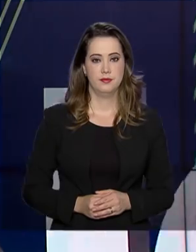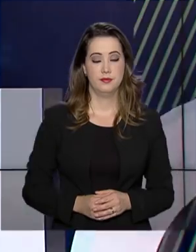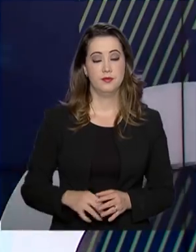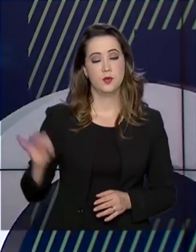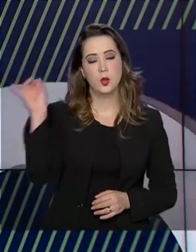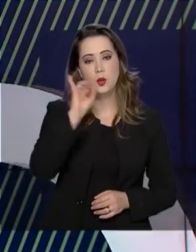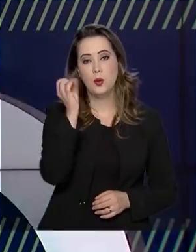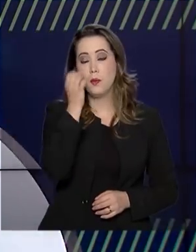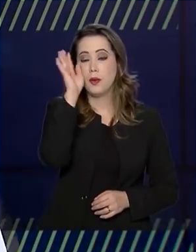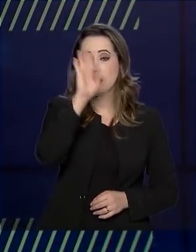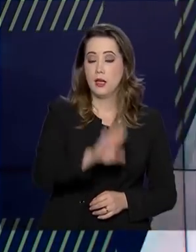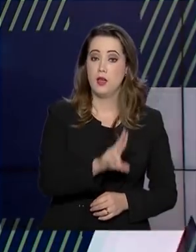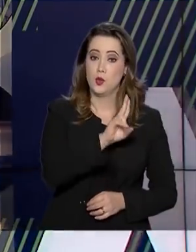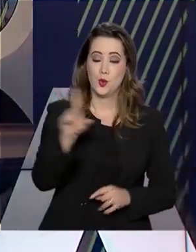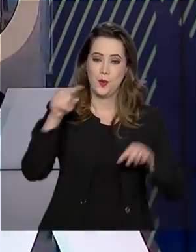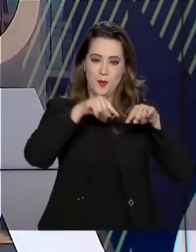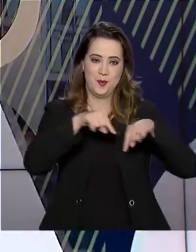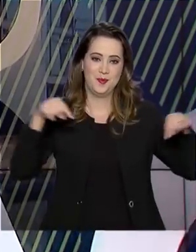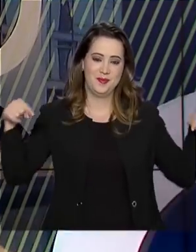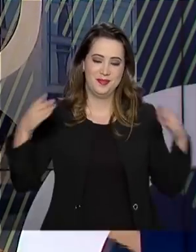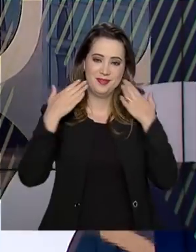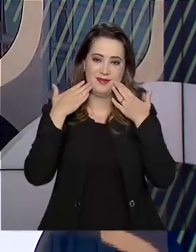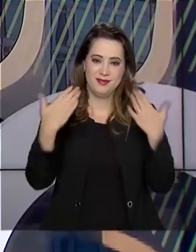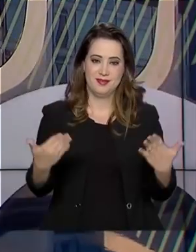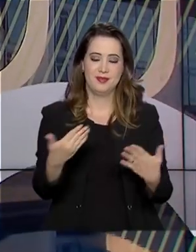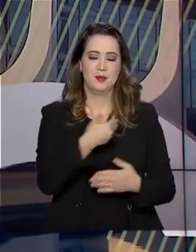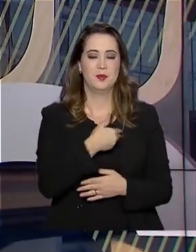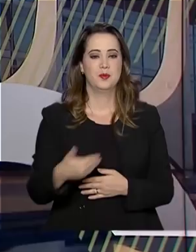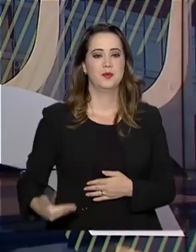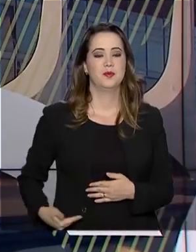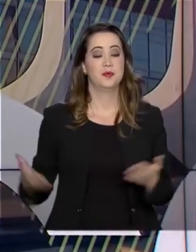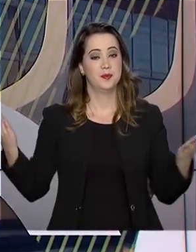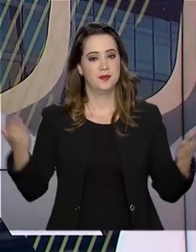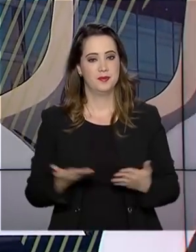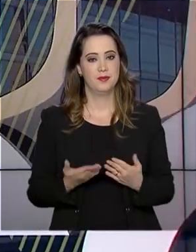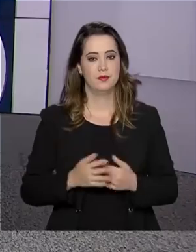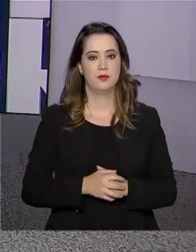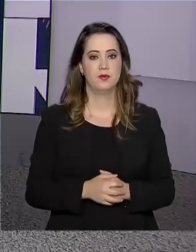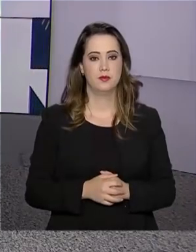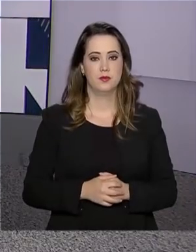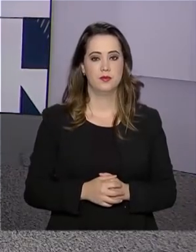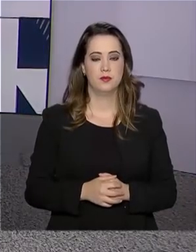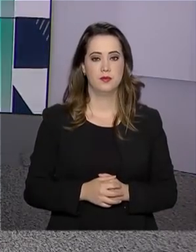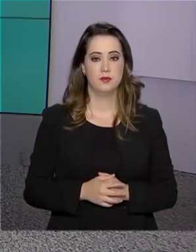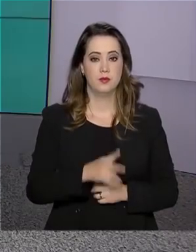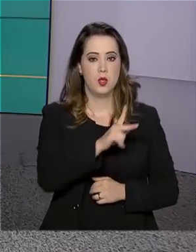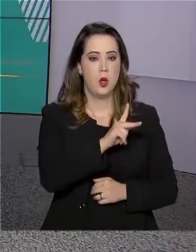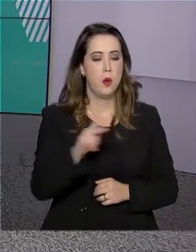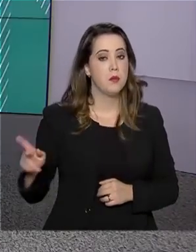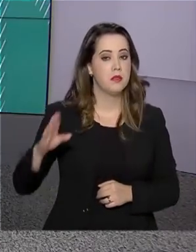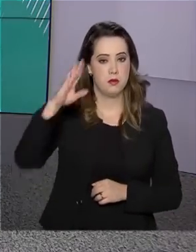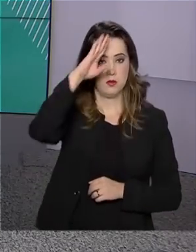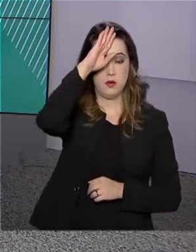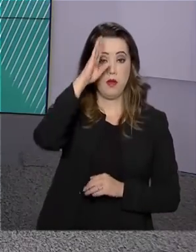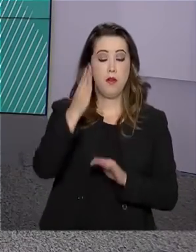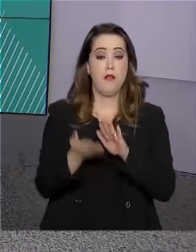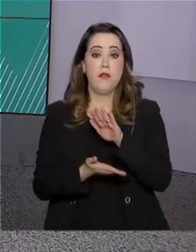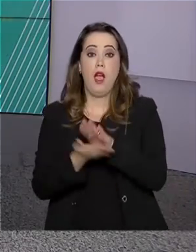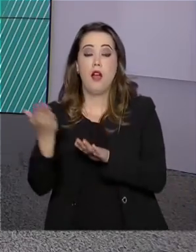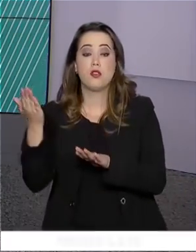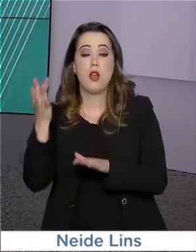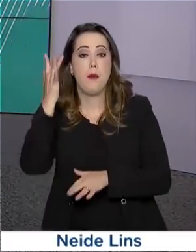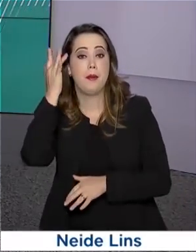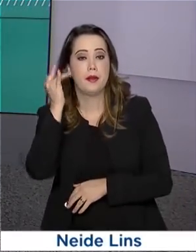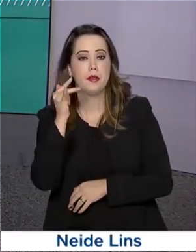Olá, boa tarde. Eu sou Roberto Camargo e está no ar mais uma edição do Governo Agora. O presidente Jair Bolsonaro viaja